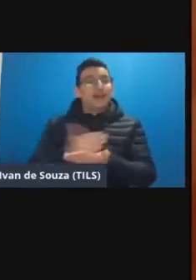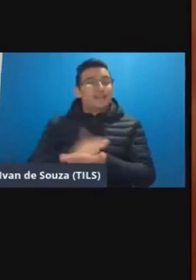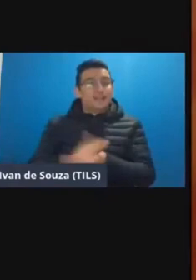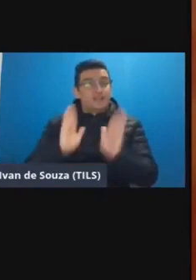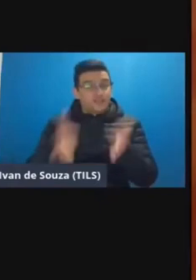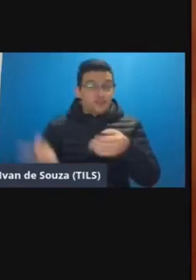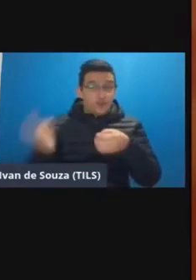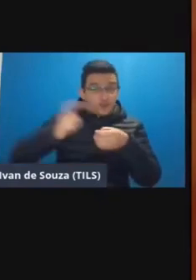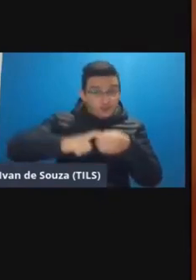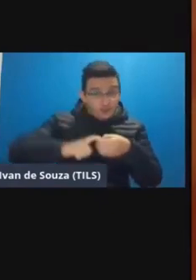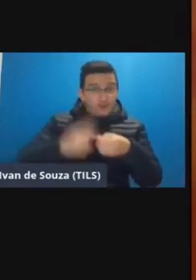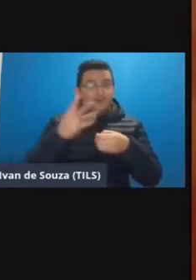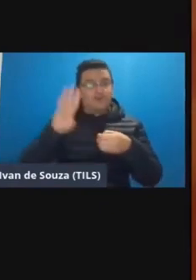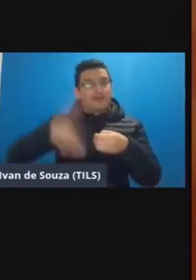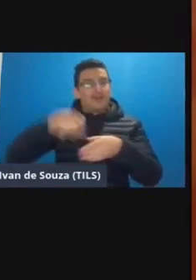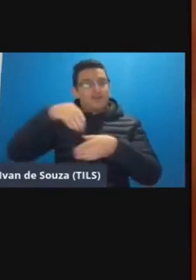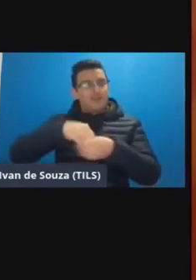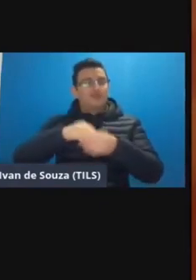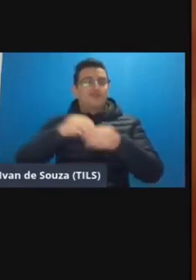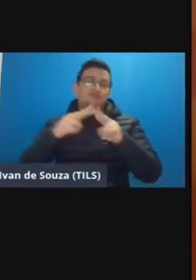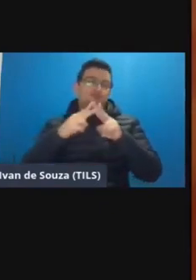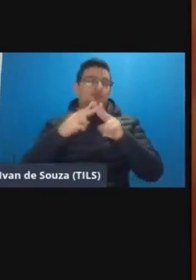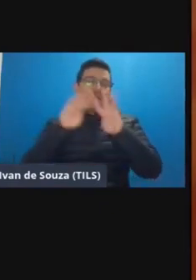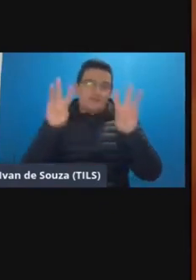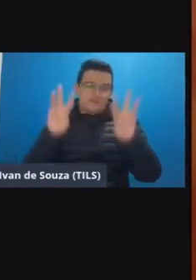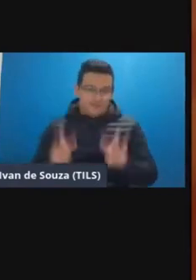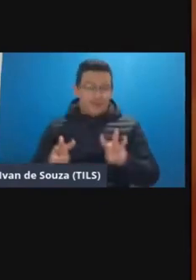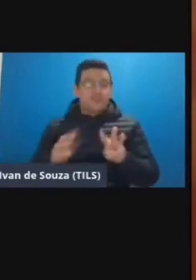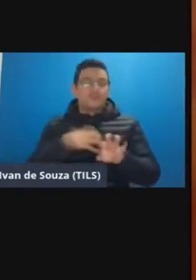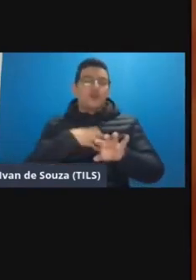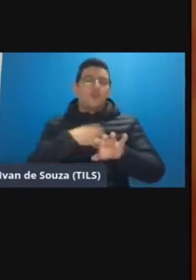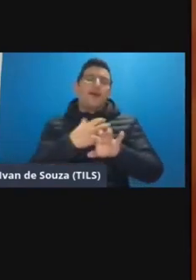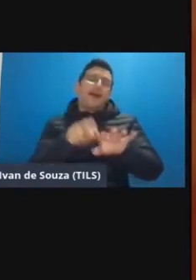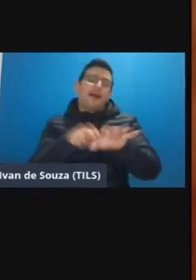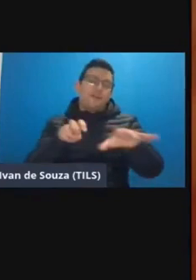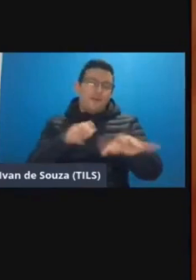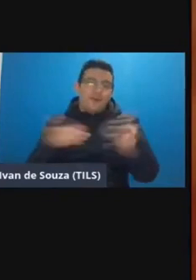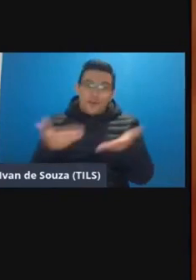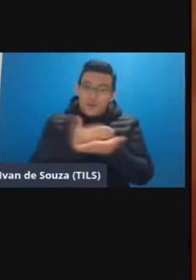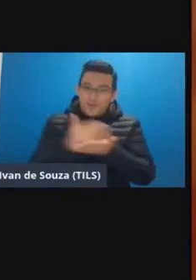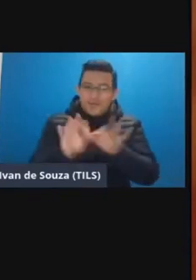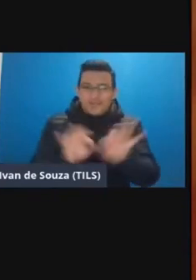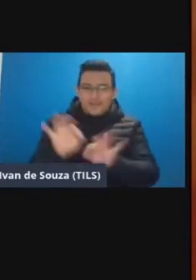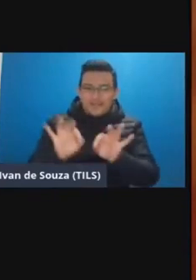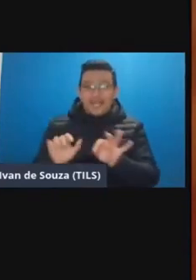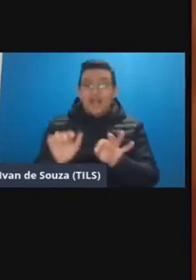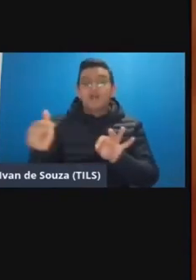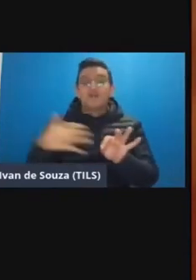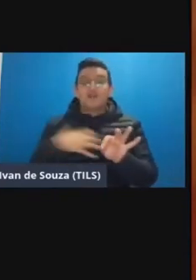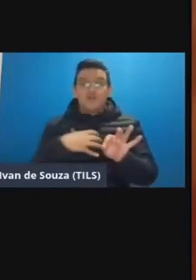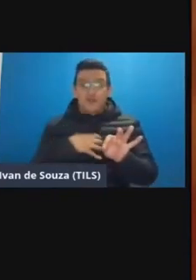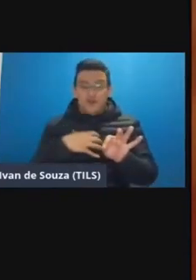retomamos o calendário na Federal de forma totalmente remota e agora começamos a planejar as nossas aulas de outra forma